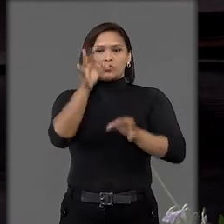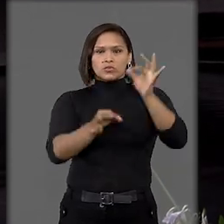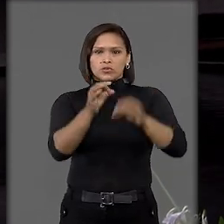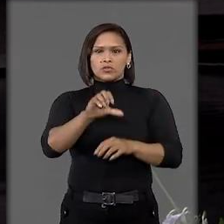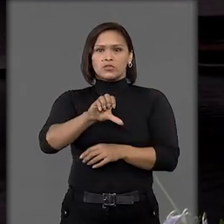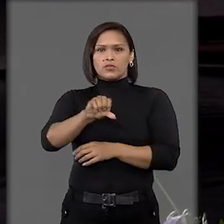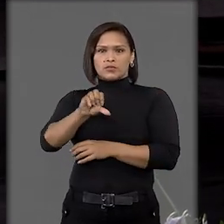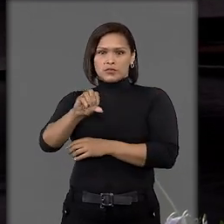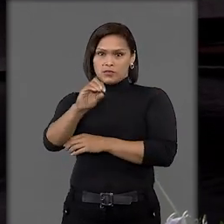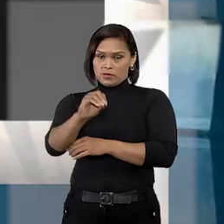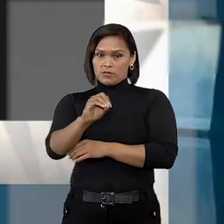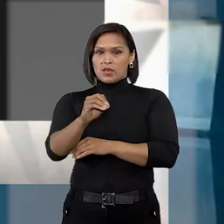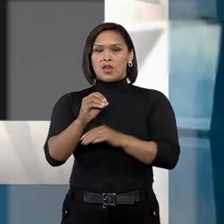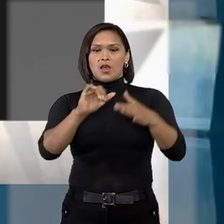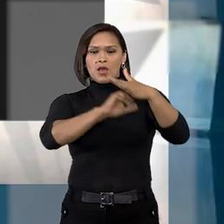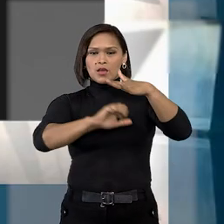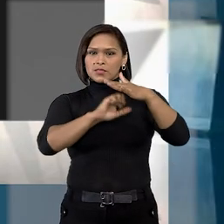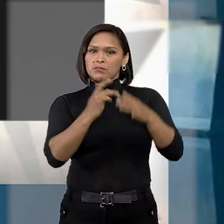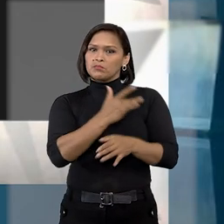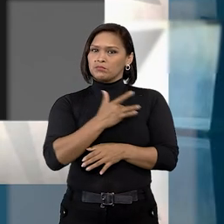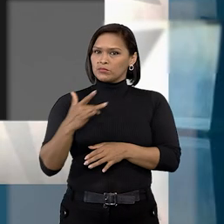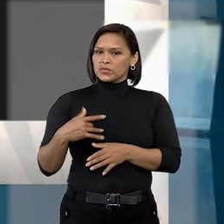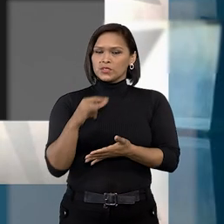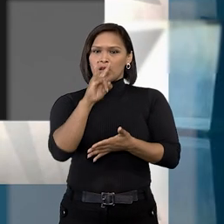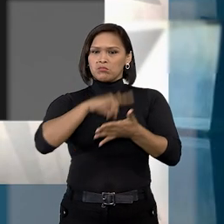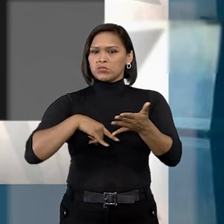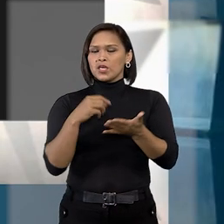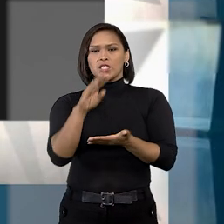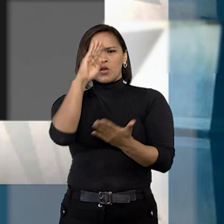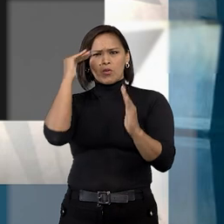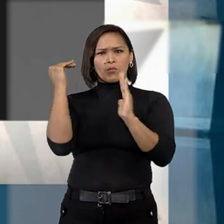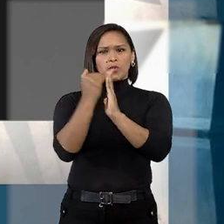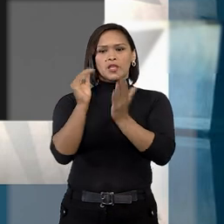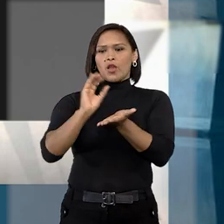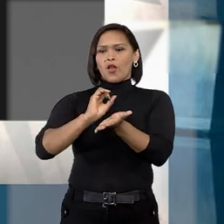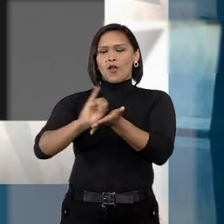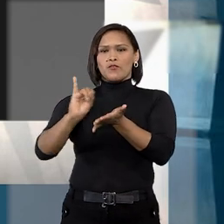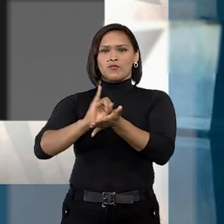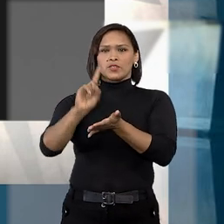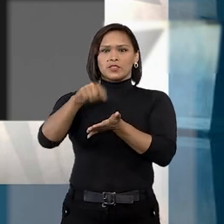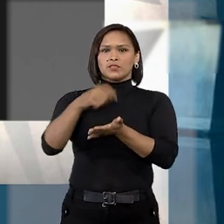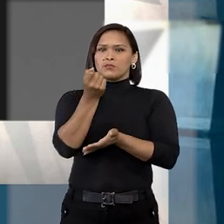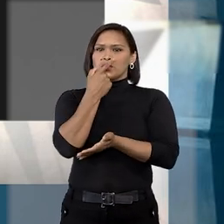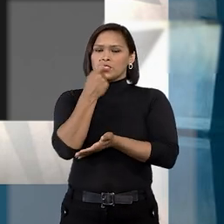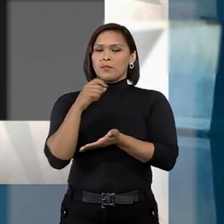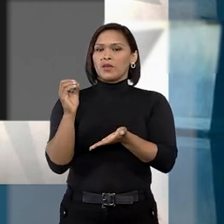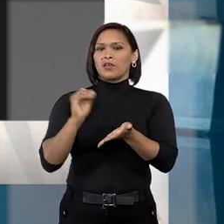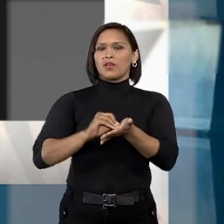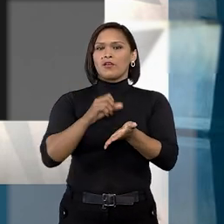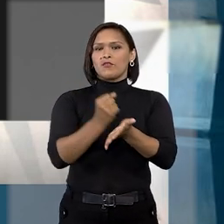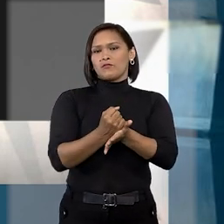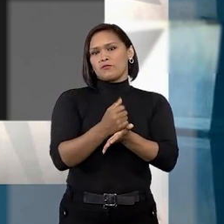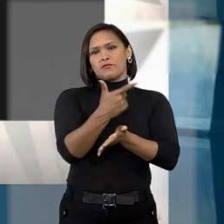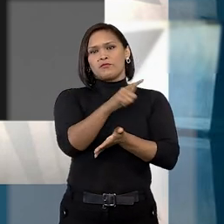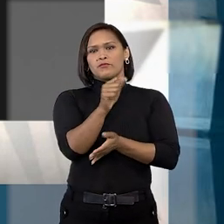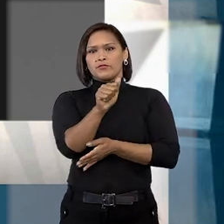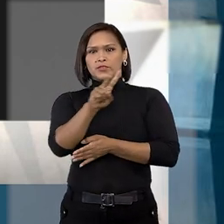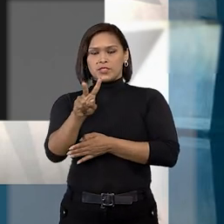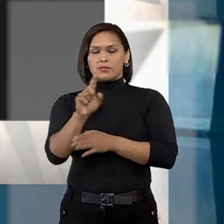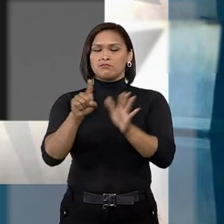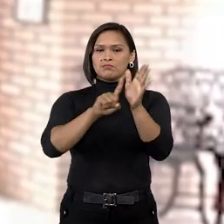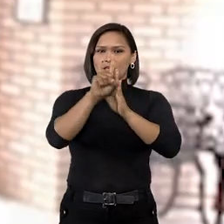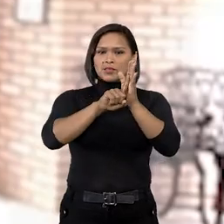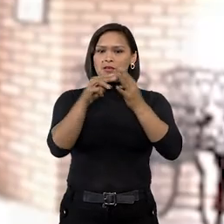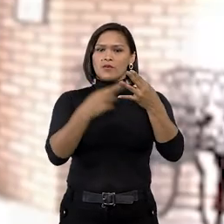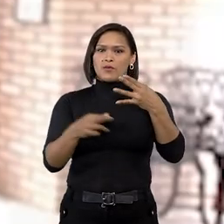990, as operadoras de plano de saúde não estão obrigadas a fornecer medicamento não registrado pela Anvisa. Mas, ao